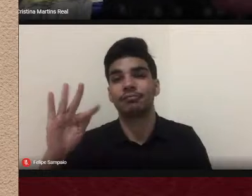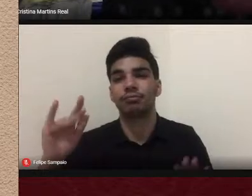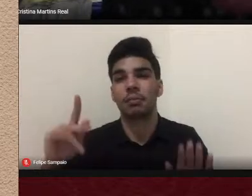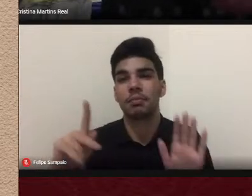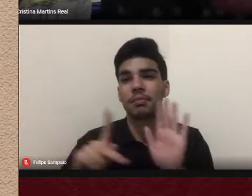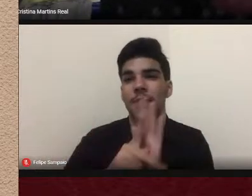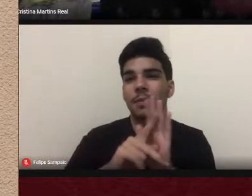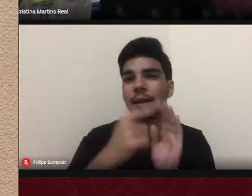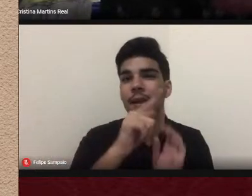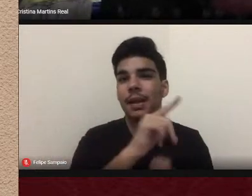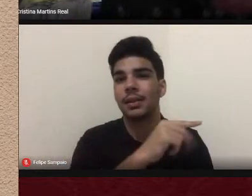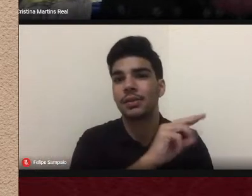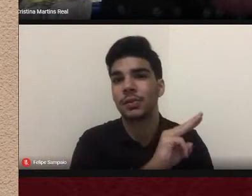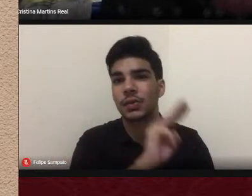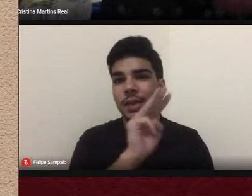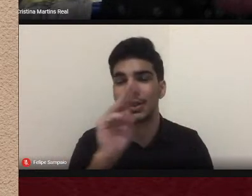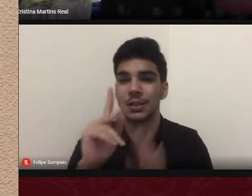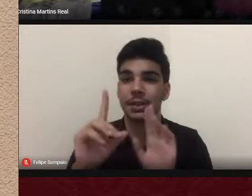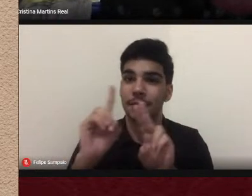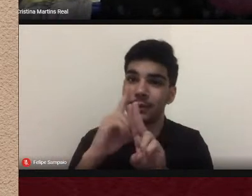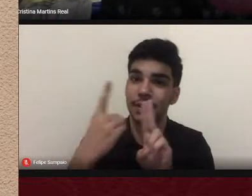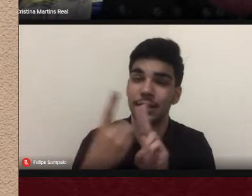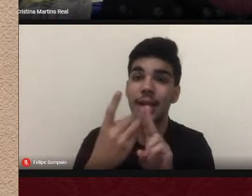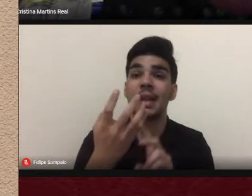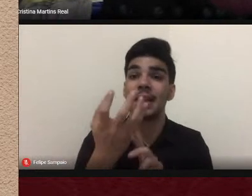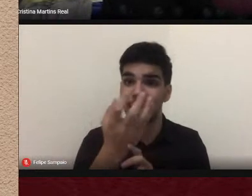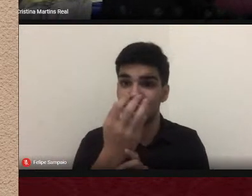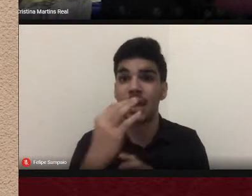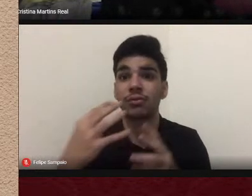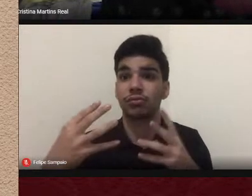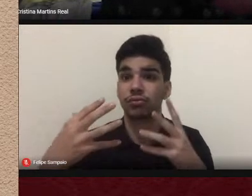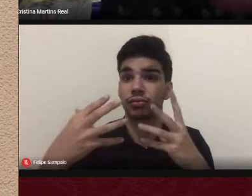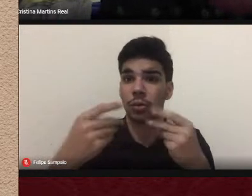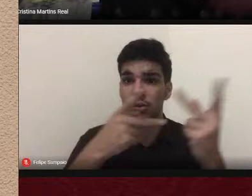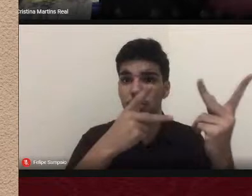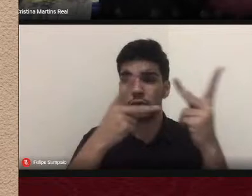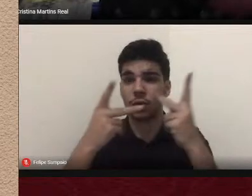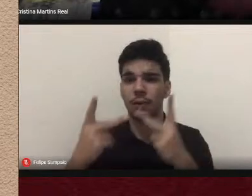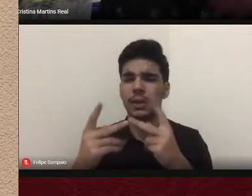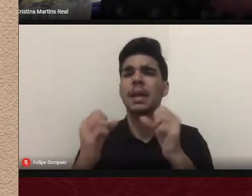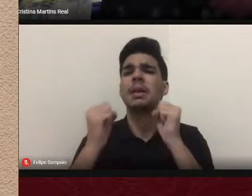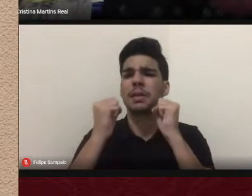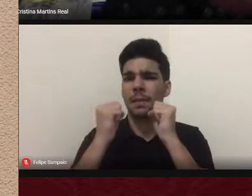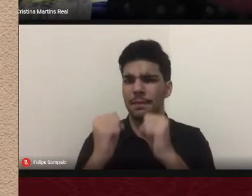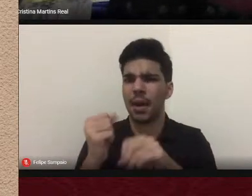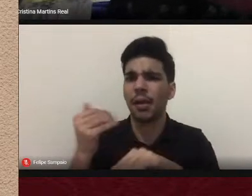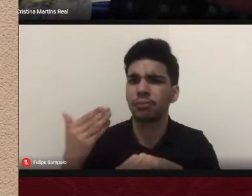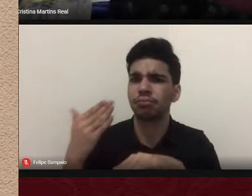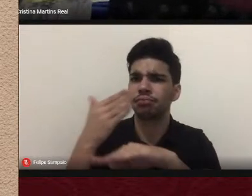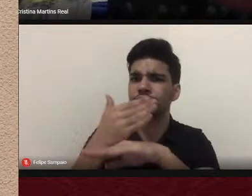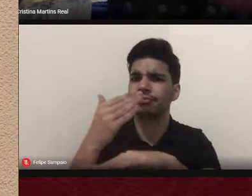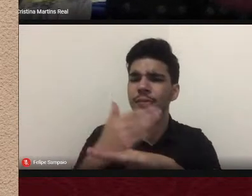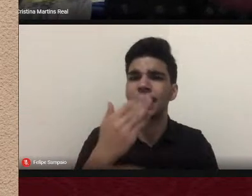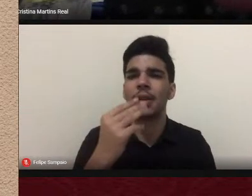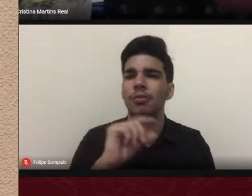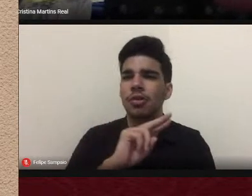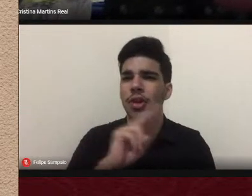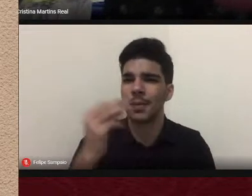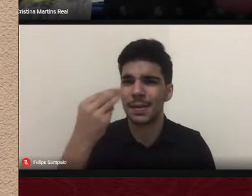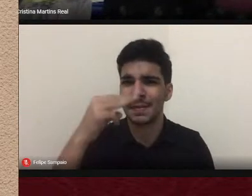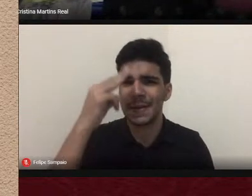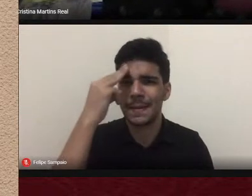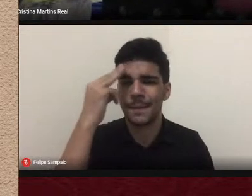Então, eu gostaria de convidar todos e todas para que possam conhecer a memória científica